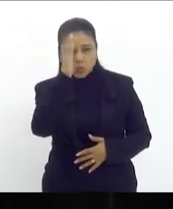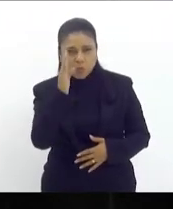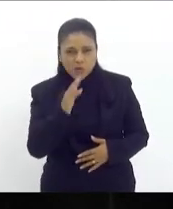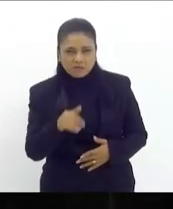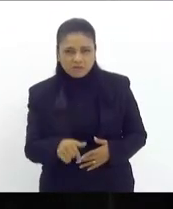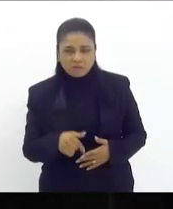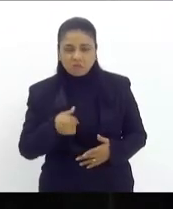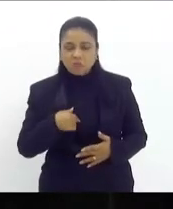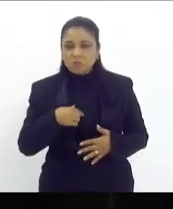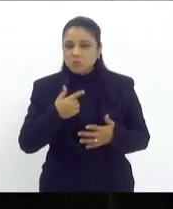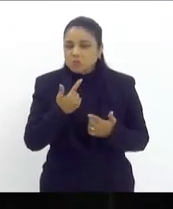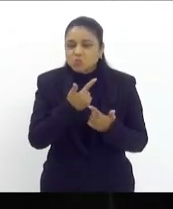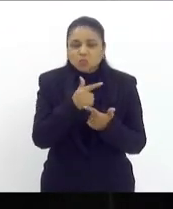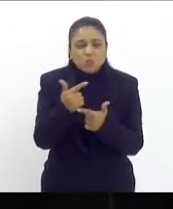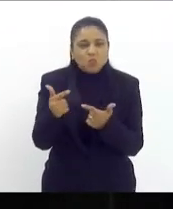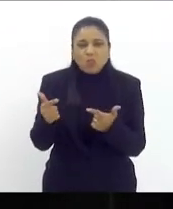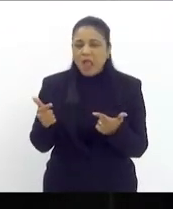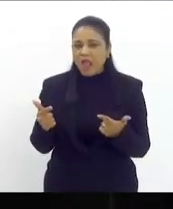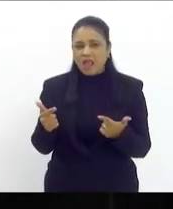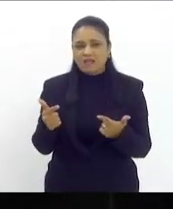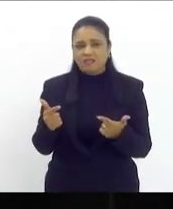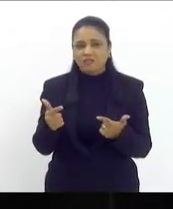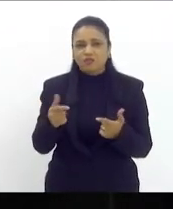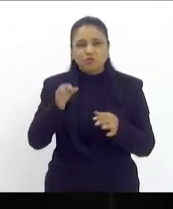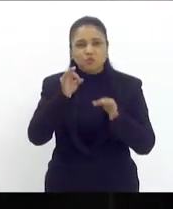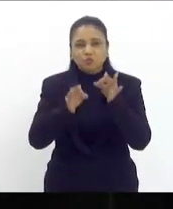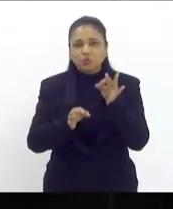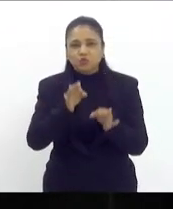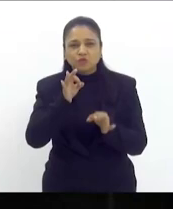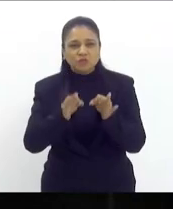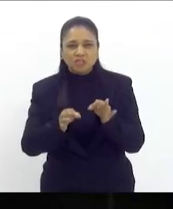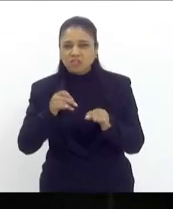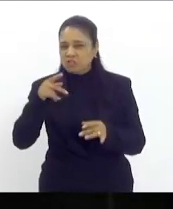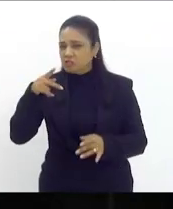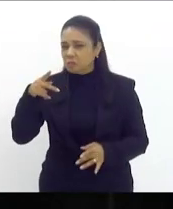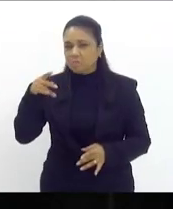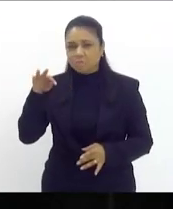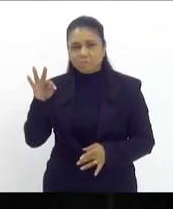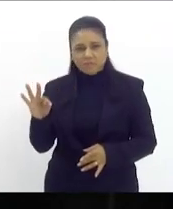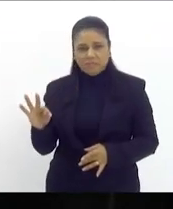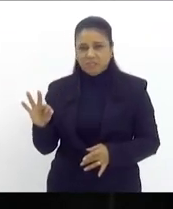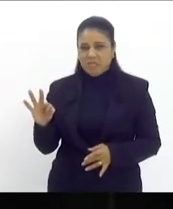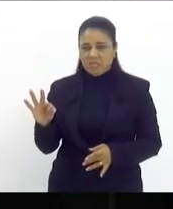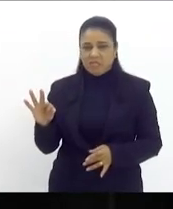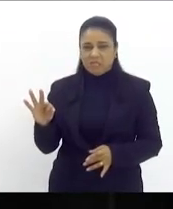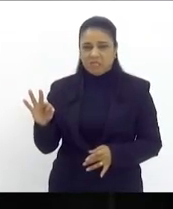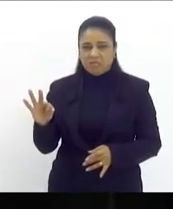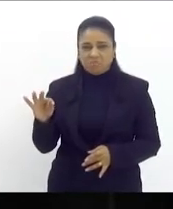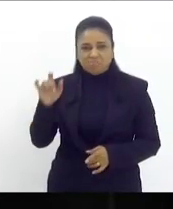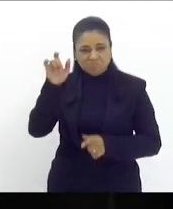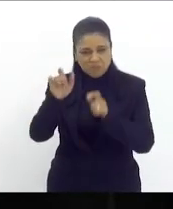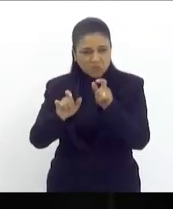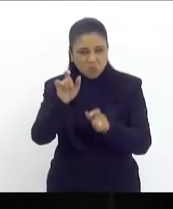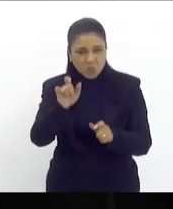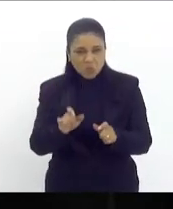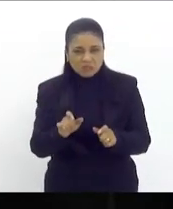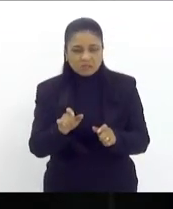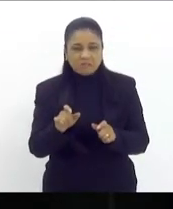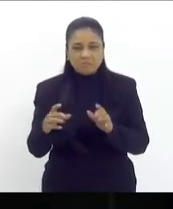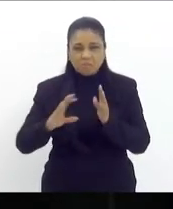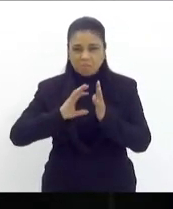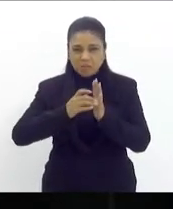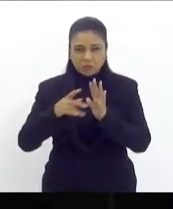tem narrativa de petistas emplumados que